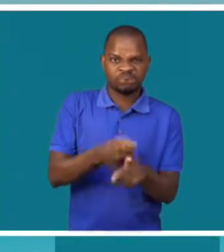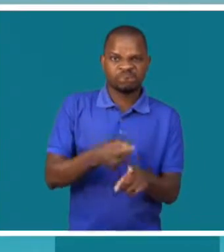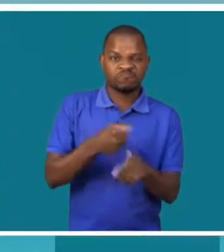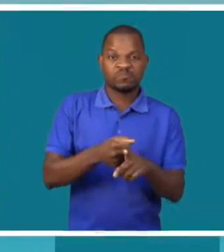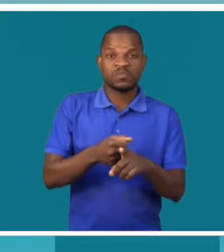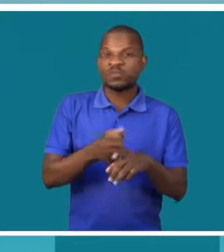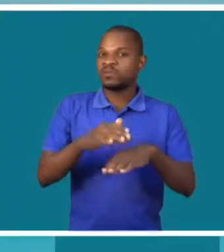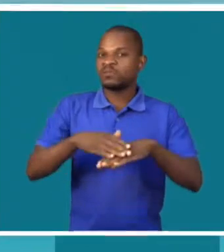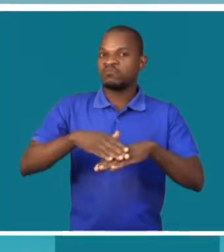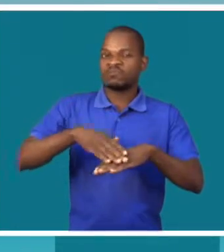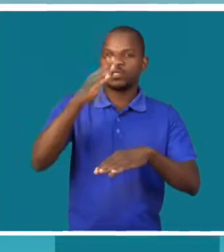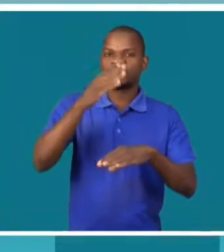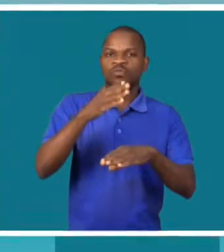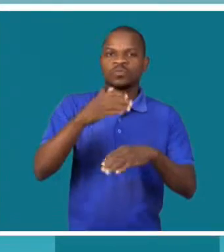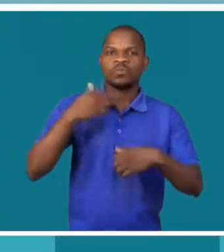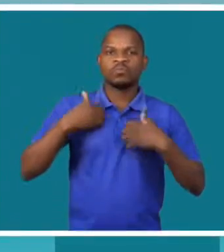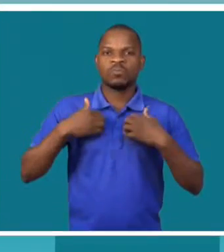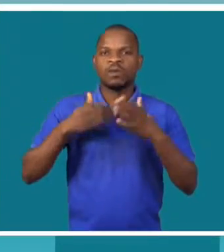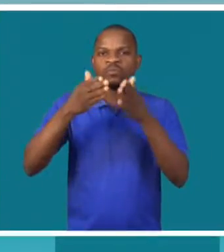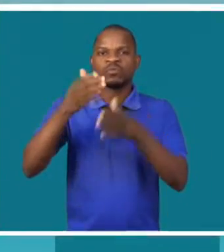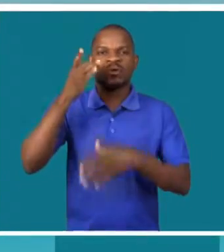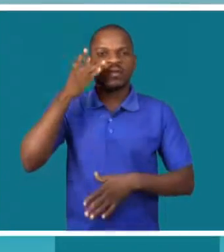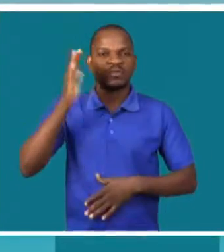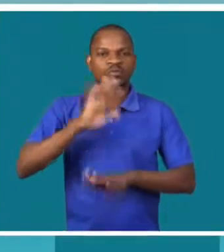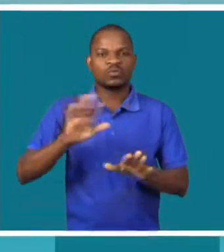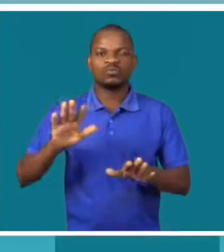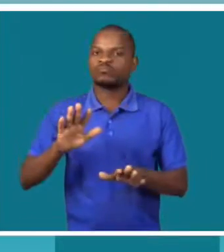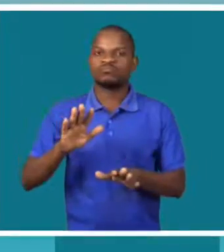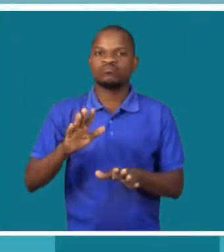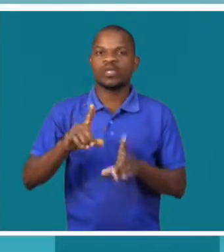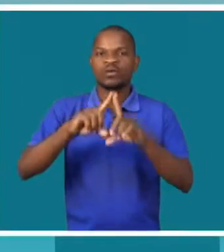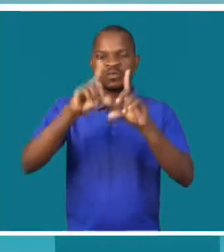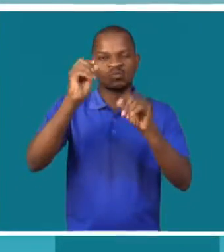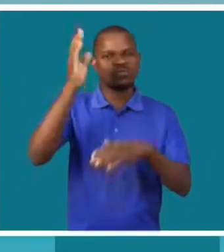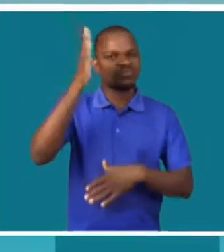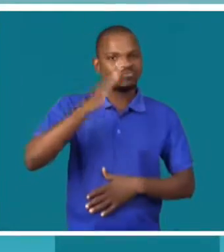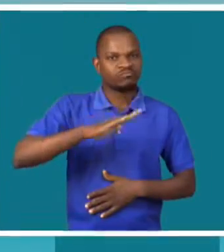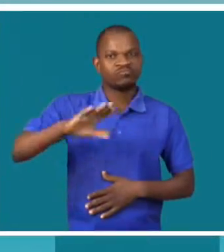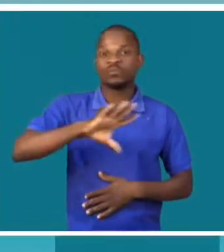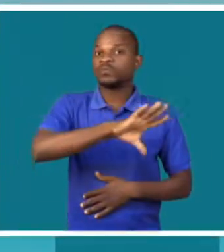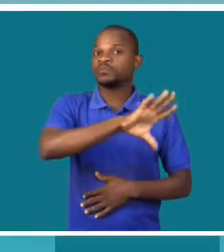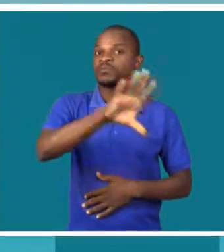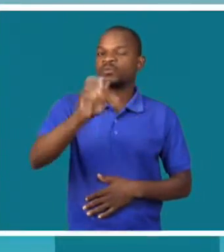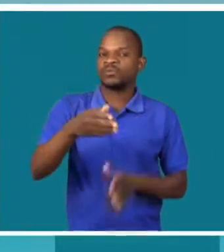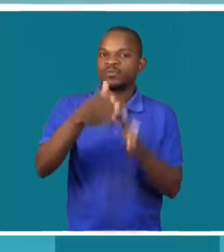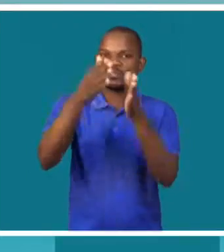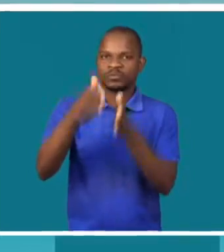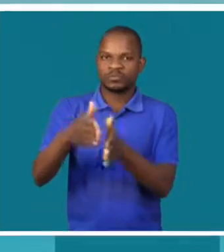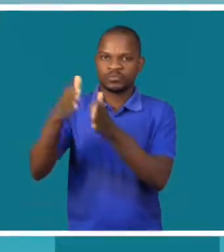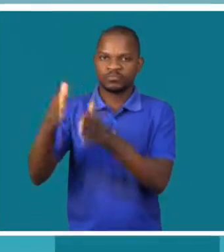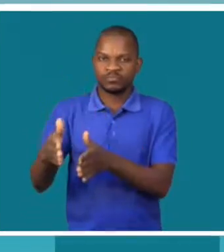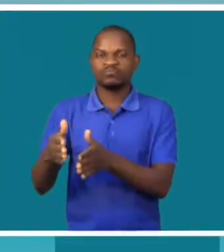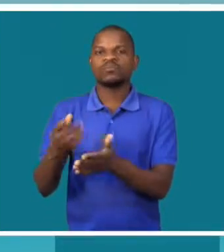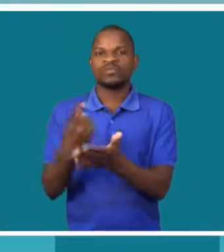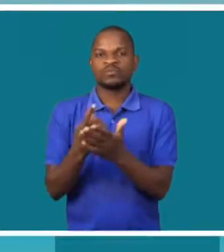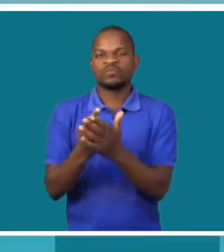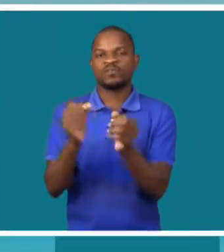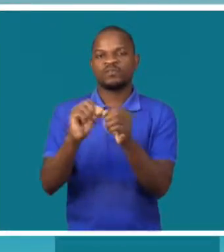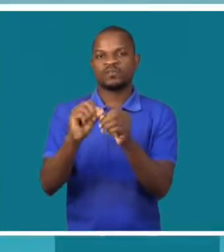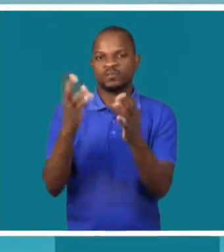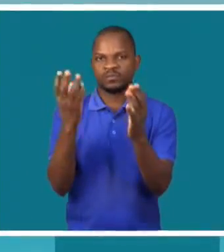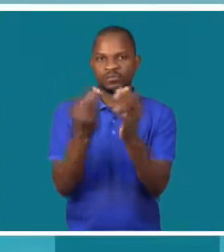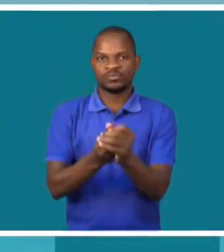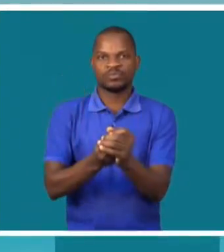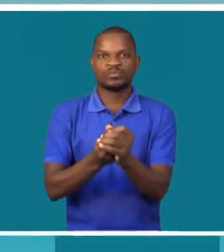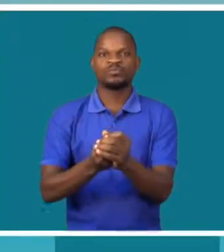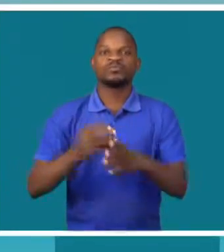seja mais do que uma iniciativa apenas da pessoa com albinismo. É uma iniciativa mesmo de uma causa nacional. Então temos que fazer dessa forma